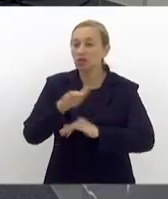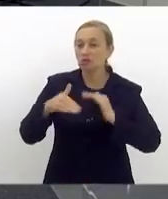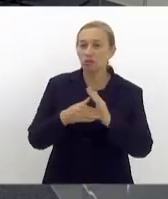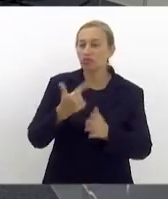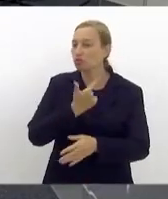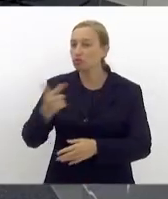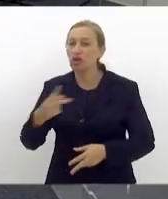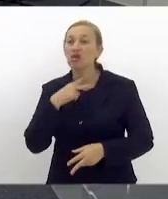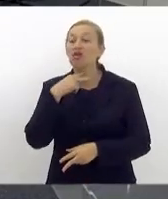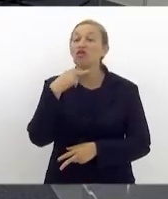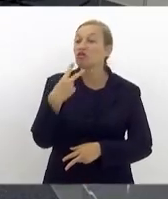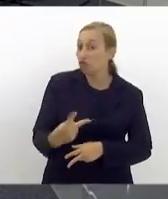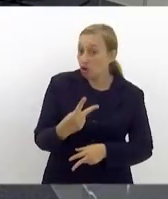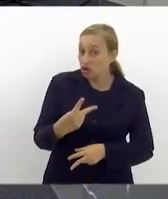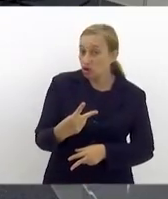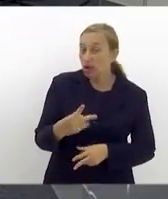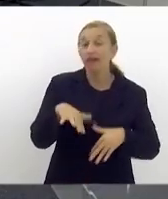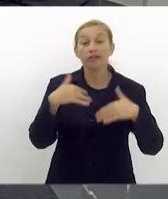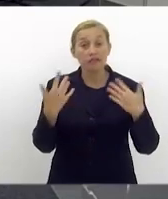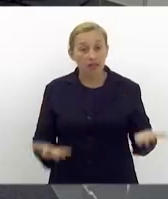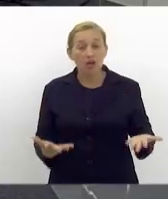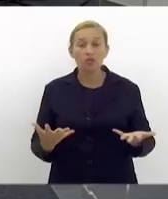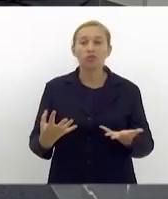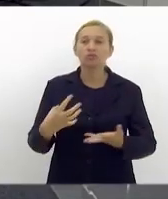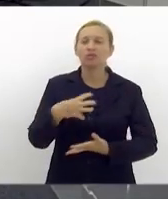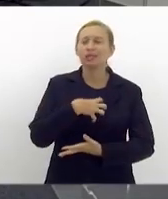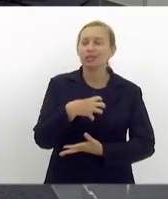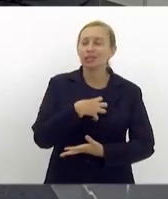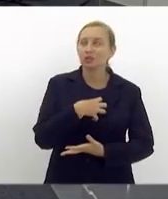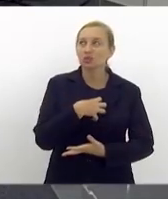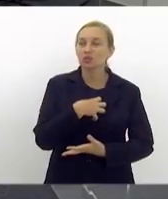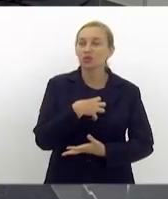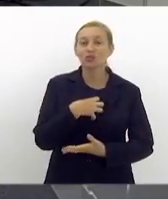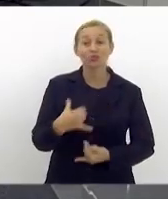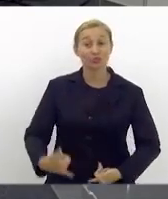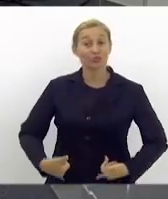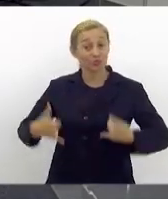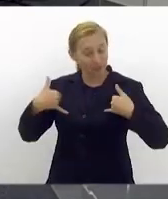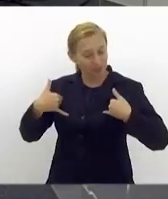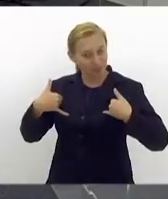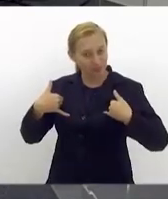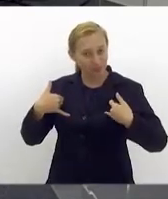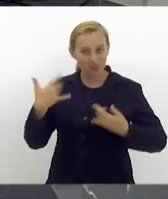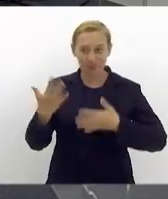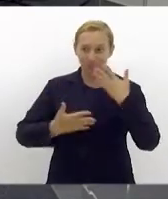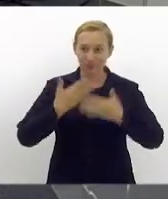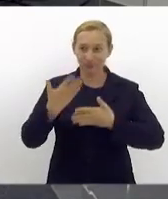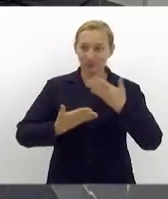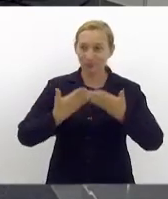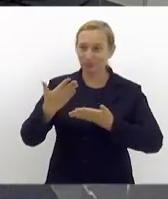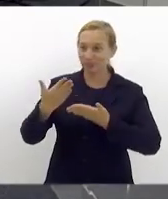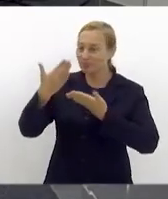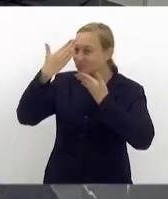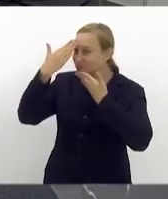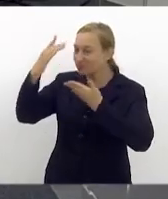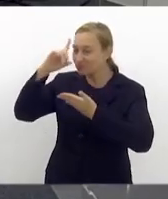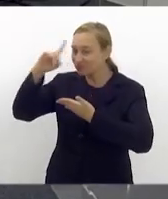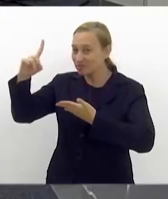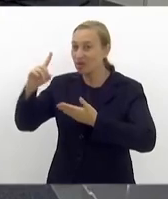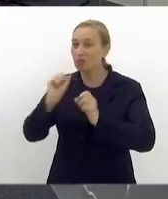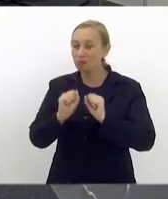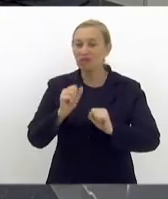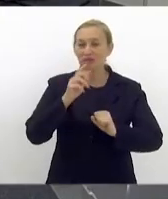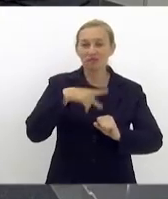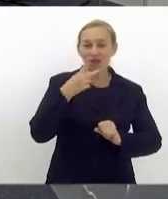que não têm vez. Então, eu me sinto honrada e agraciada por Deus por poder falar